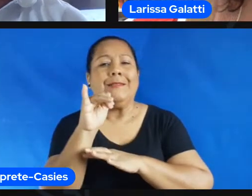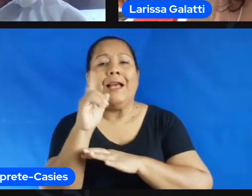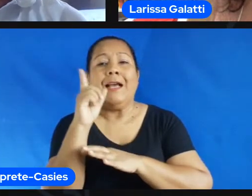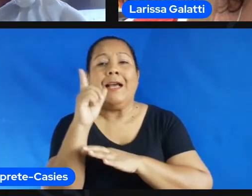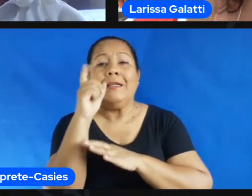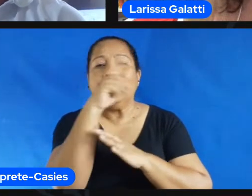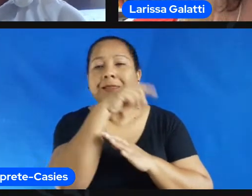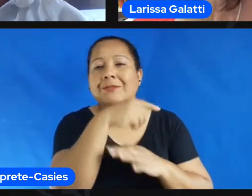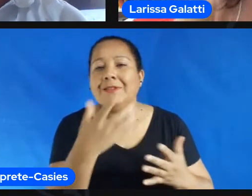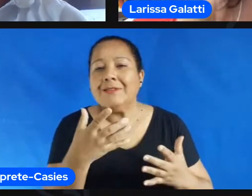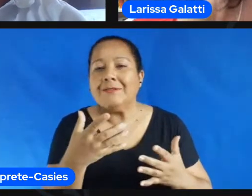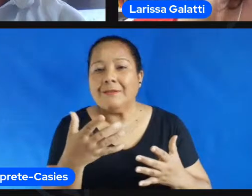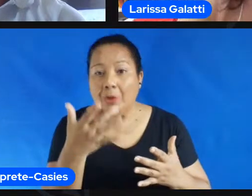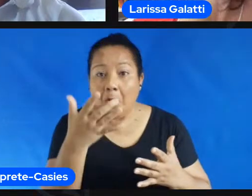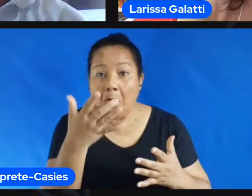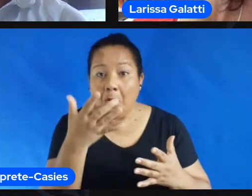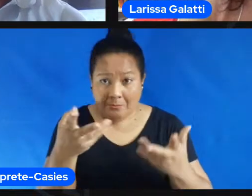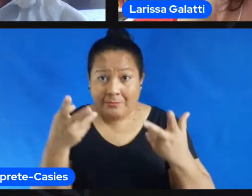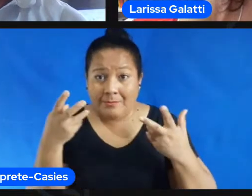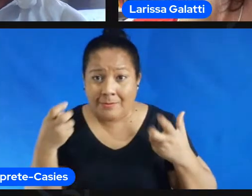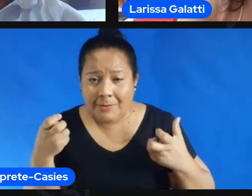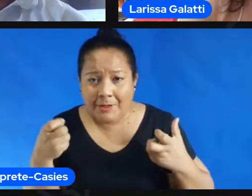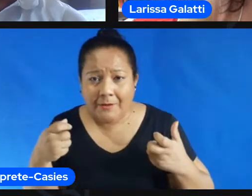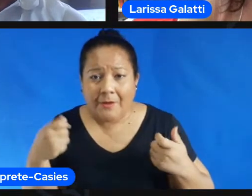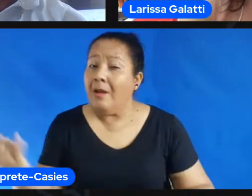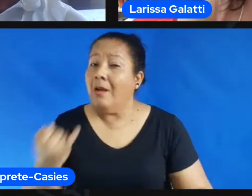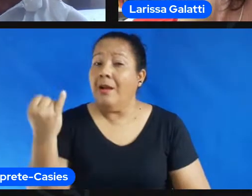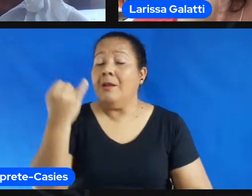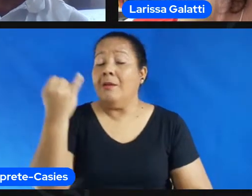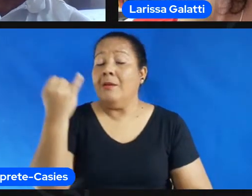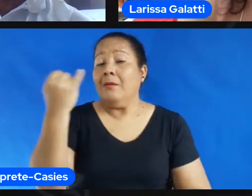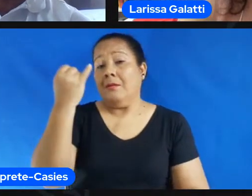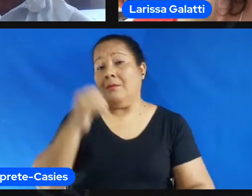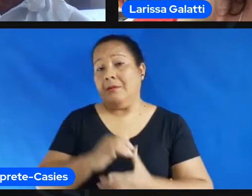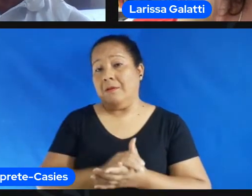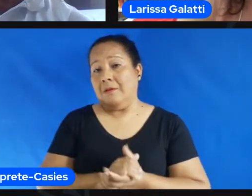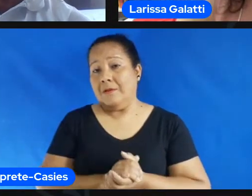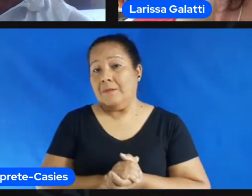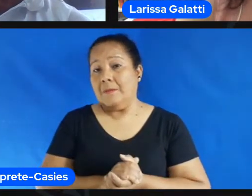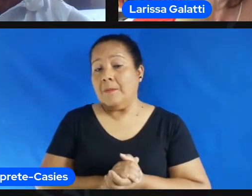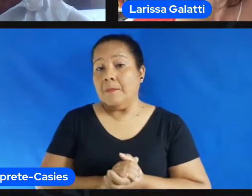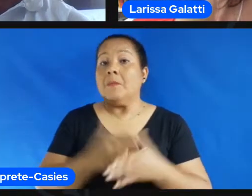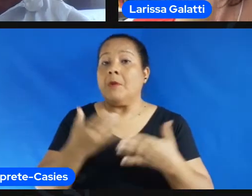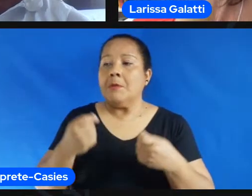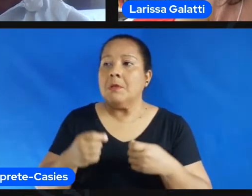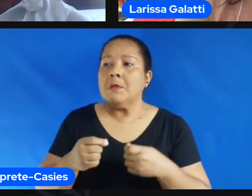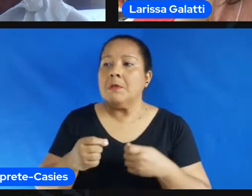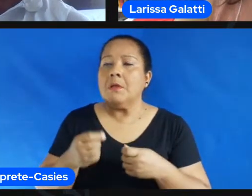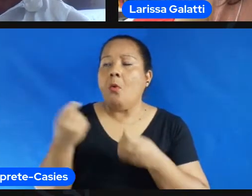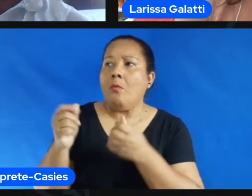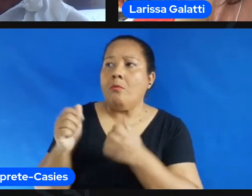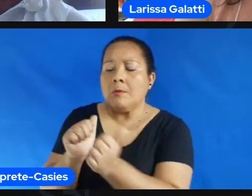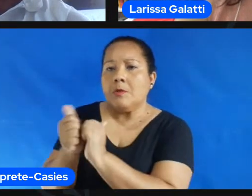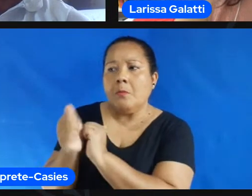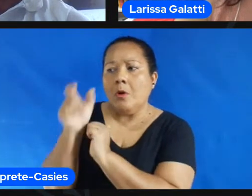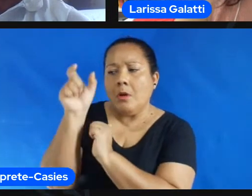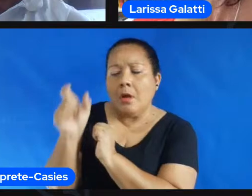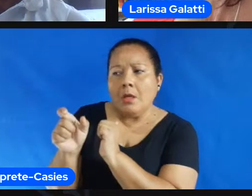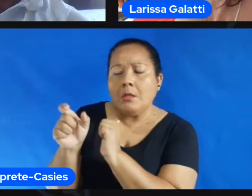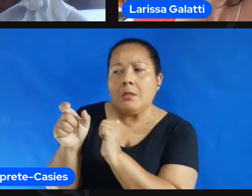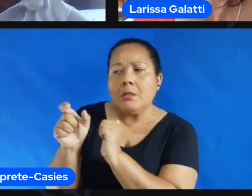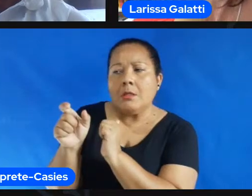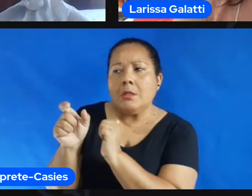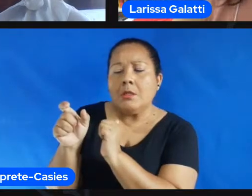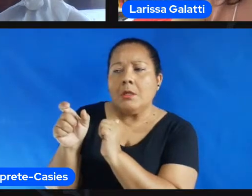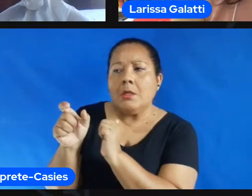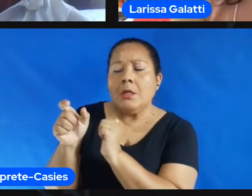isoladas mas em termos de prioridade pra eu compreender a modalidade a gente estuda pouco isso eu acho que na nossa área a gente é